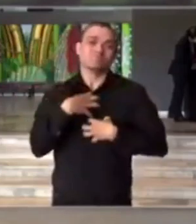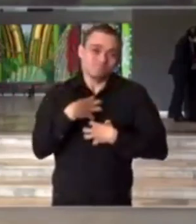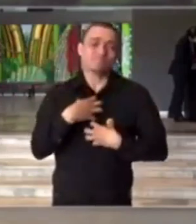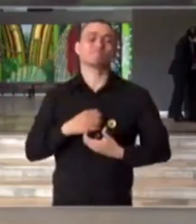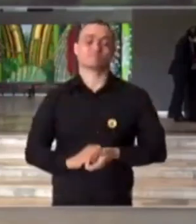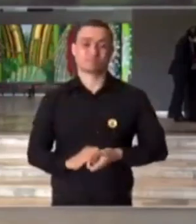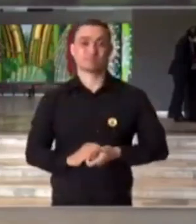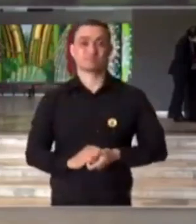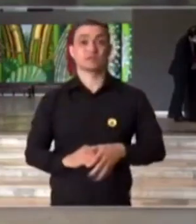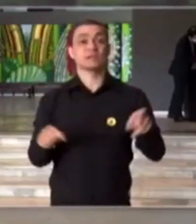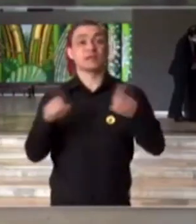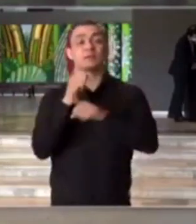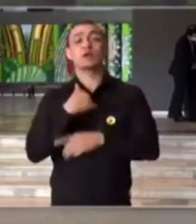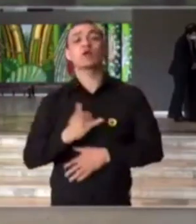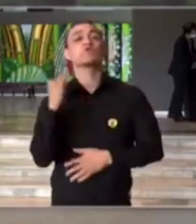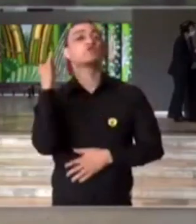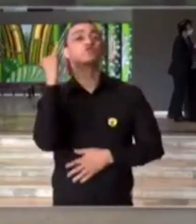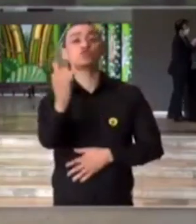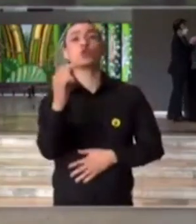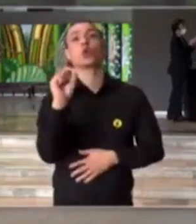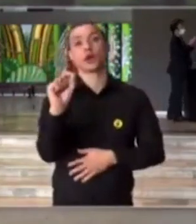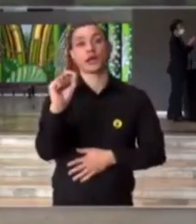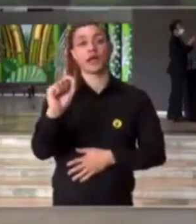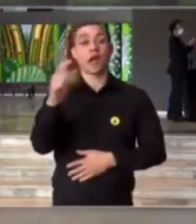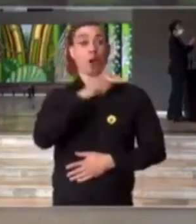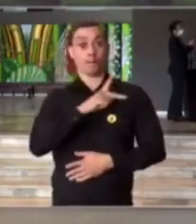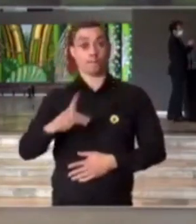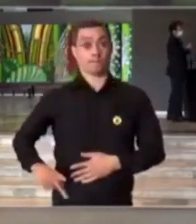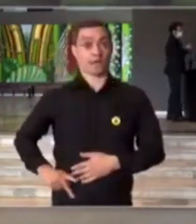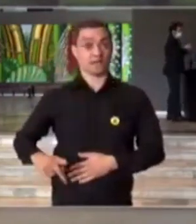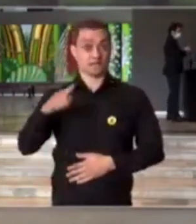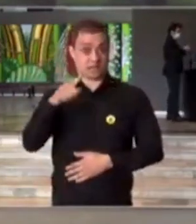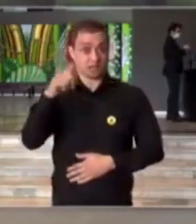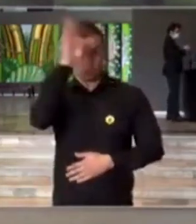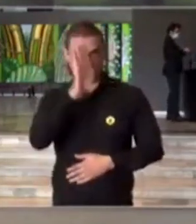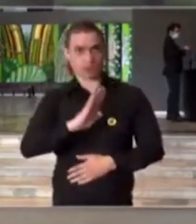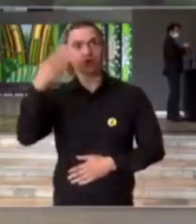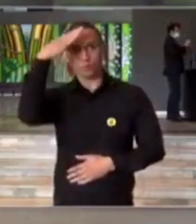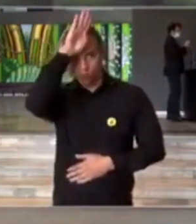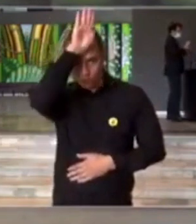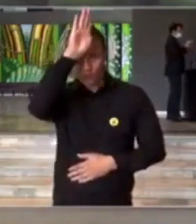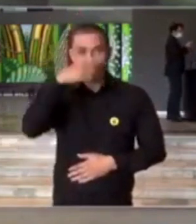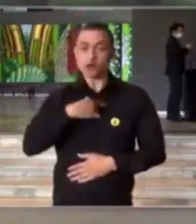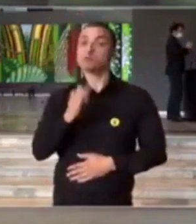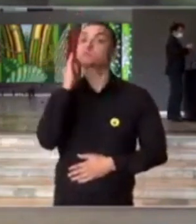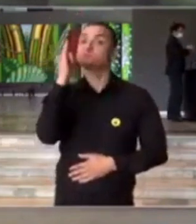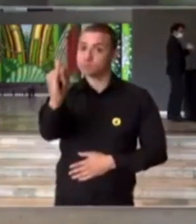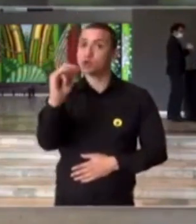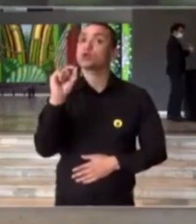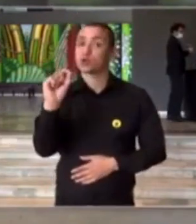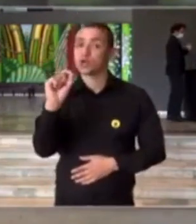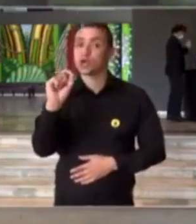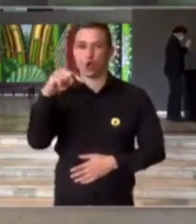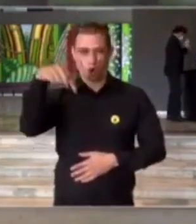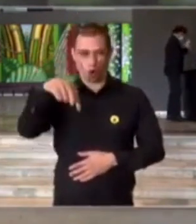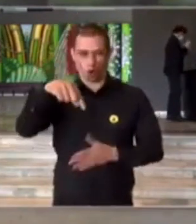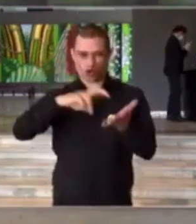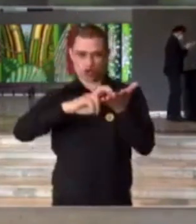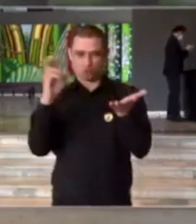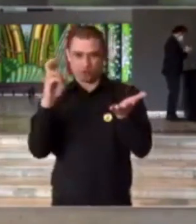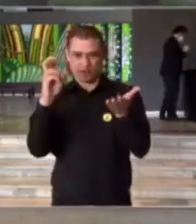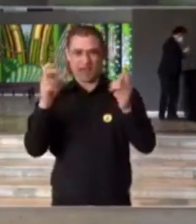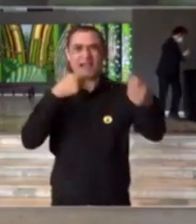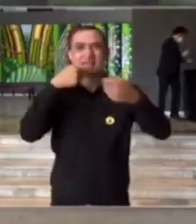E quero também me dirigir ao presidente da República do Brasil, Jair Bolsonaro, que hoje pela manhã,